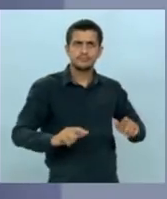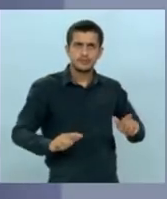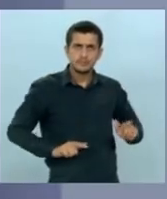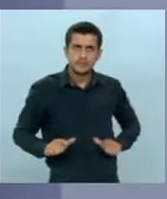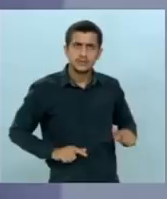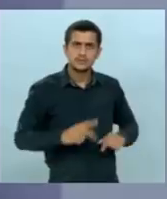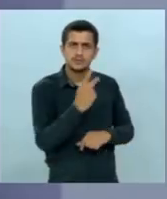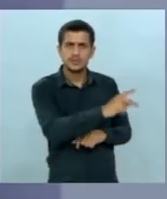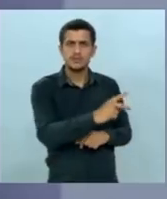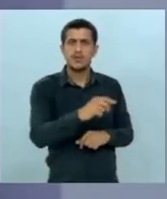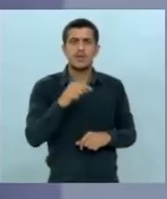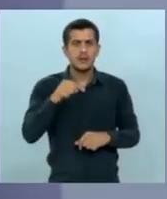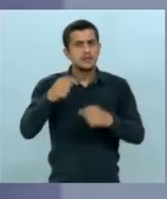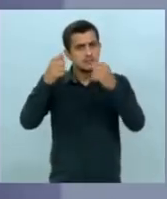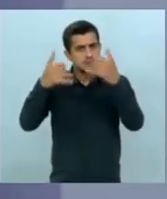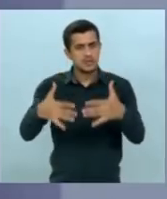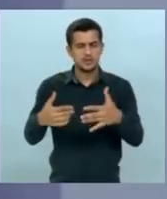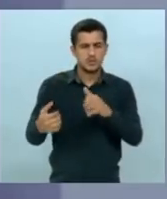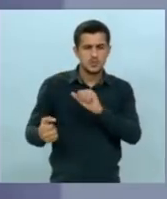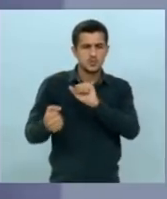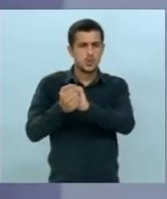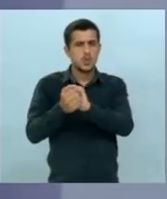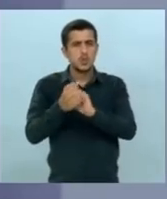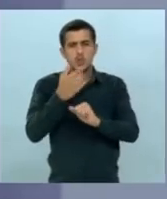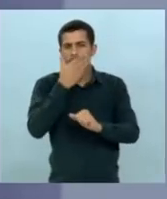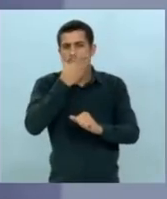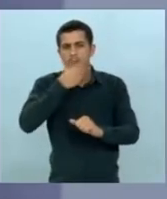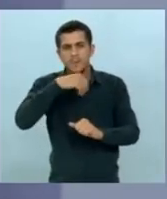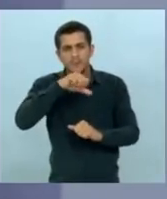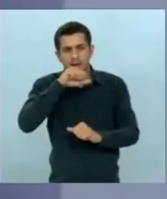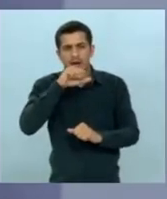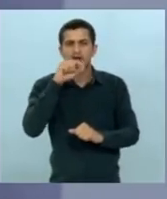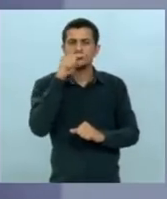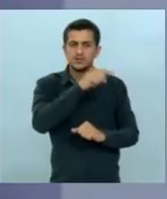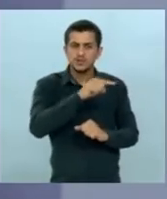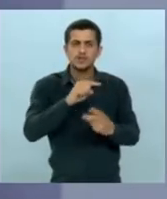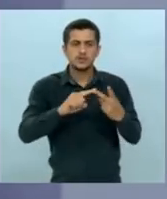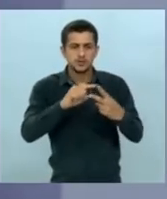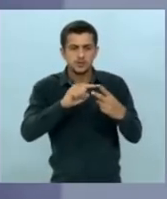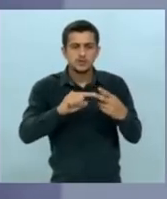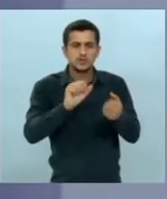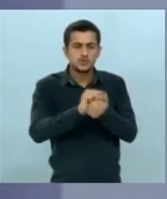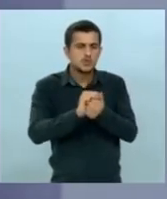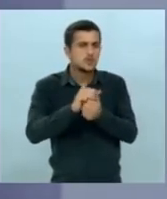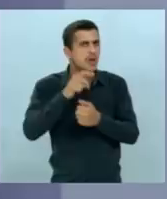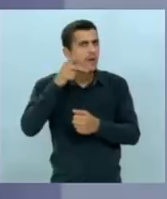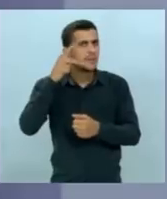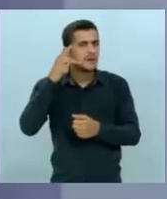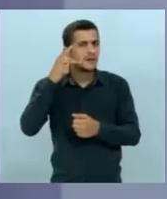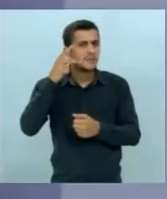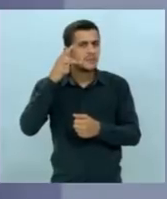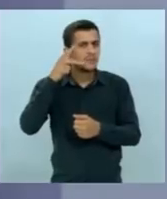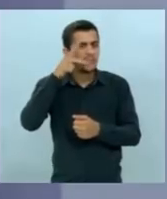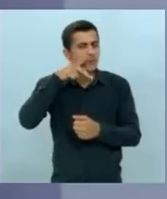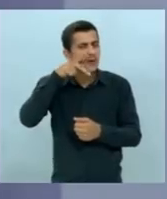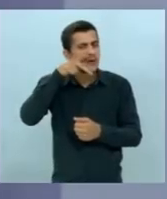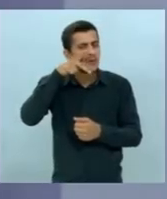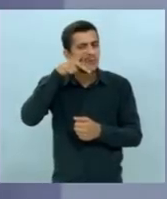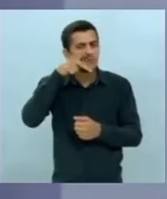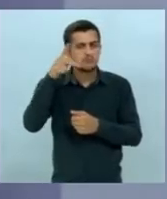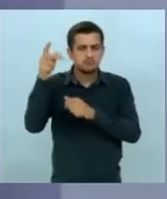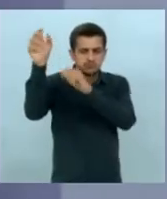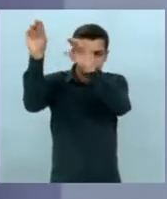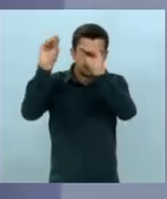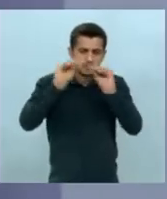você dizendo que vocês vieram juntos o pai dele e você lá do do Pernambuco então explica candidato não fica se